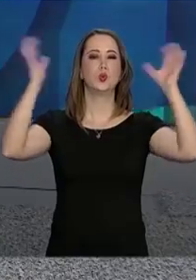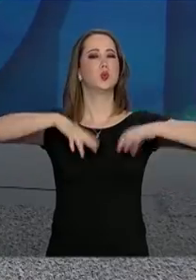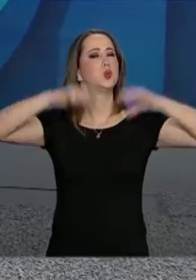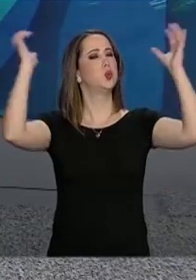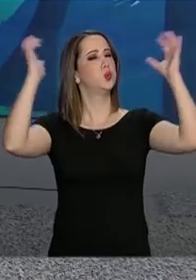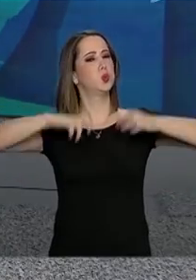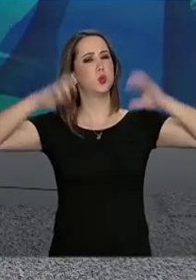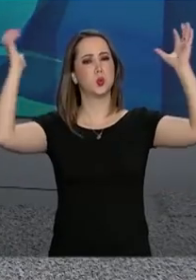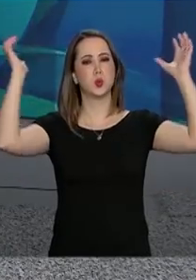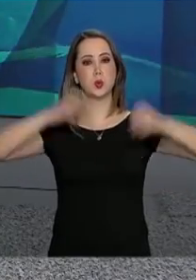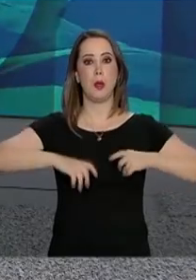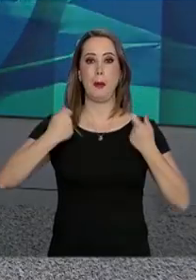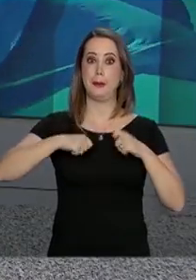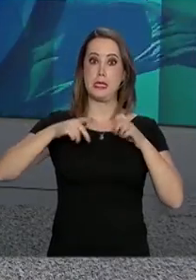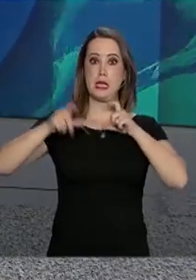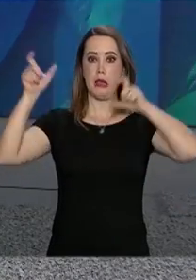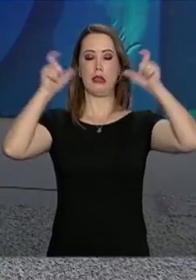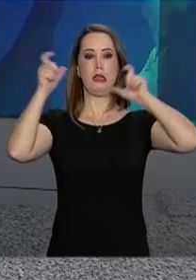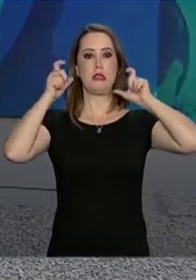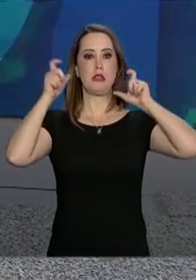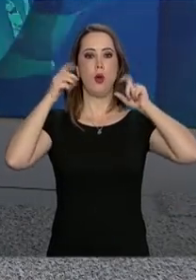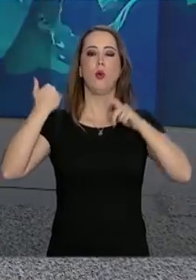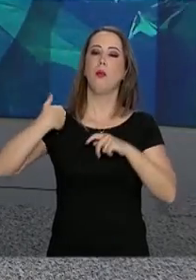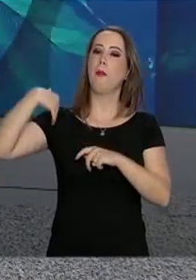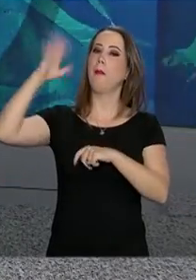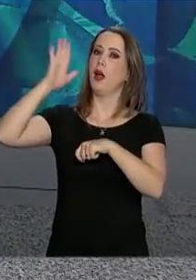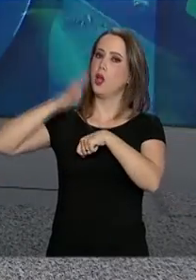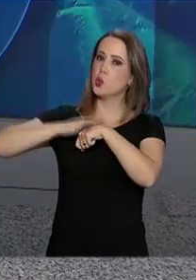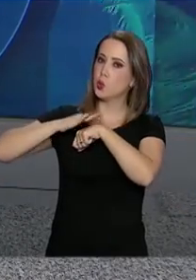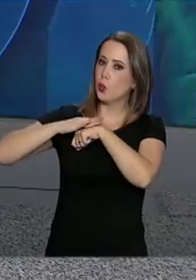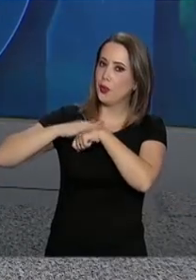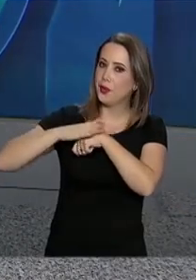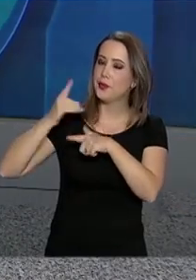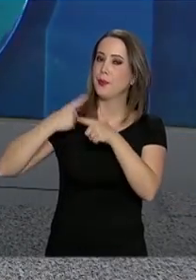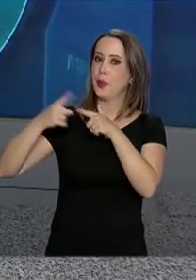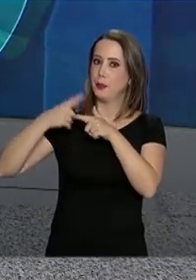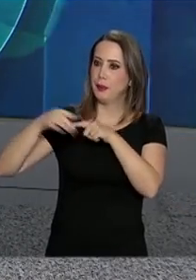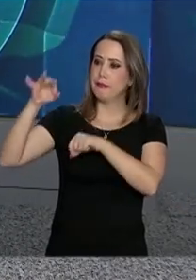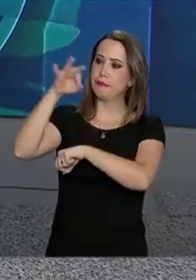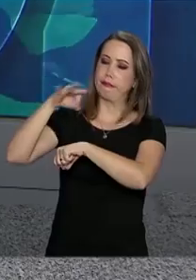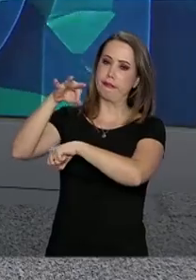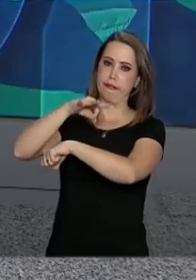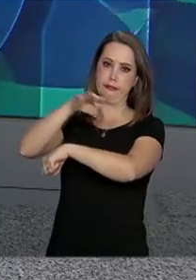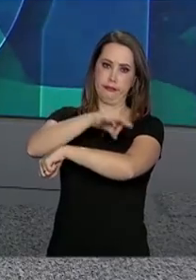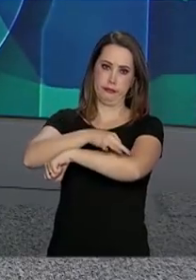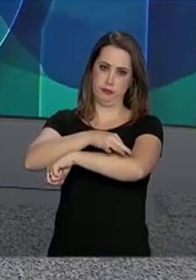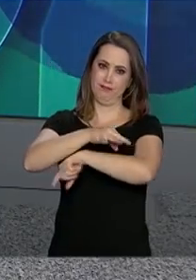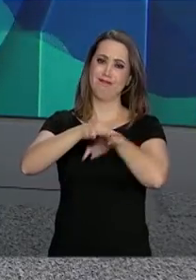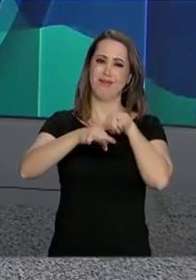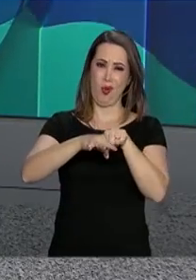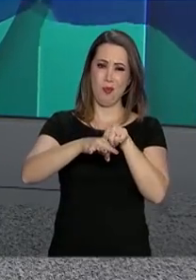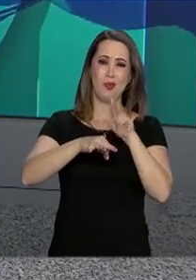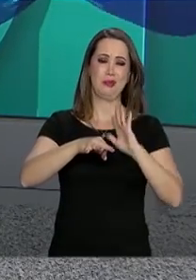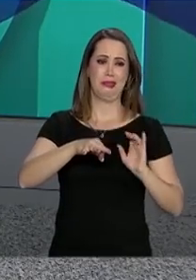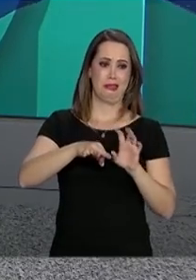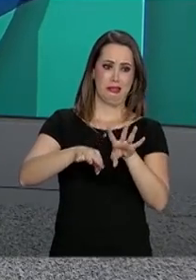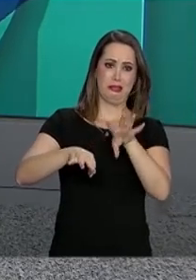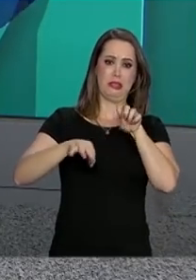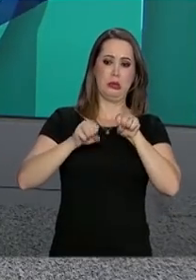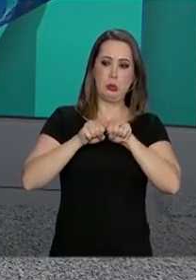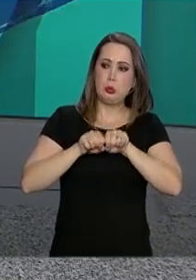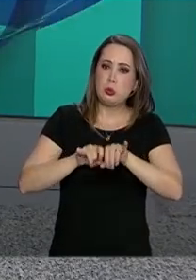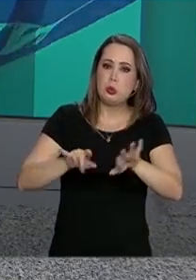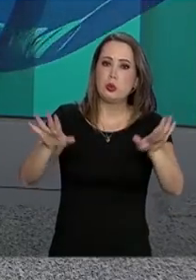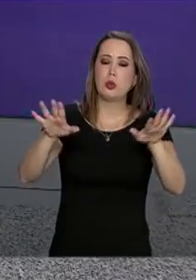que a atenção deve ser redobrada, pois aumentam os casos de doenças causadas pelo Aedes aegypti. O mosquito transmite dengue,